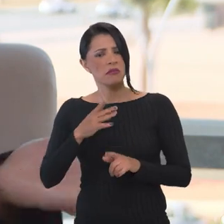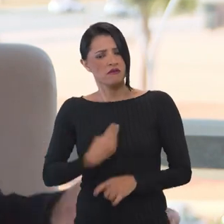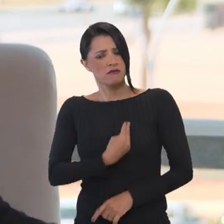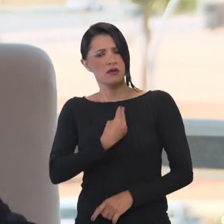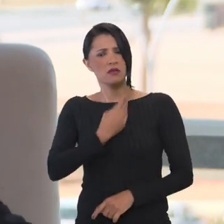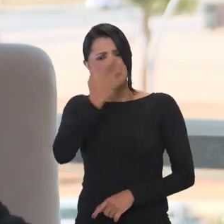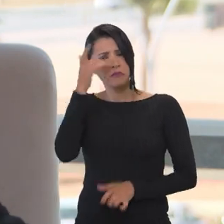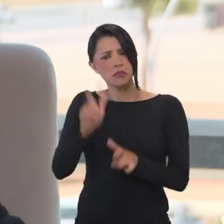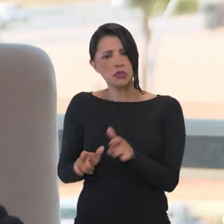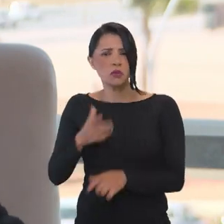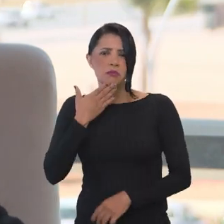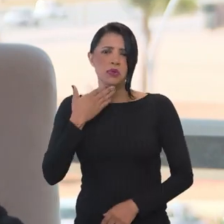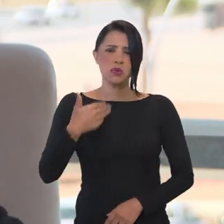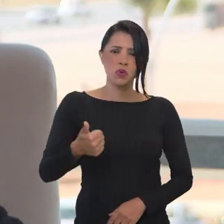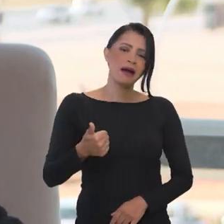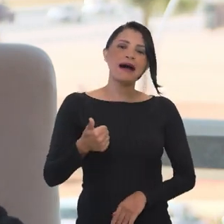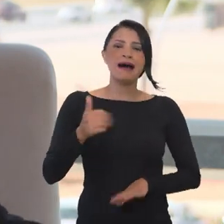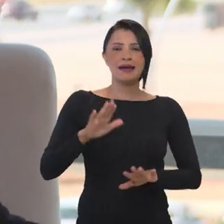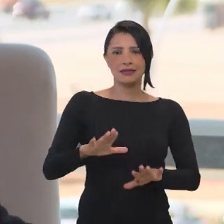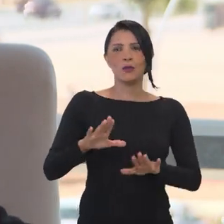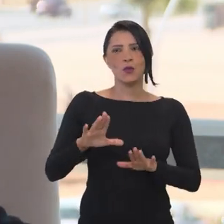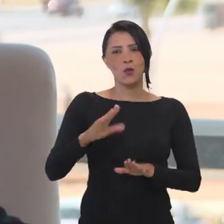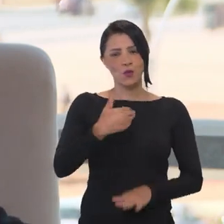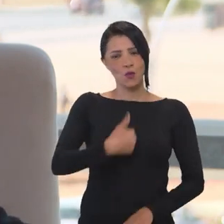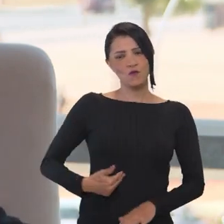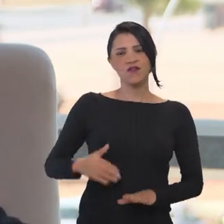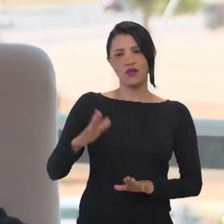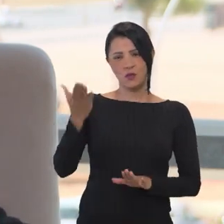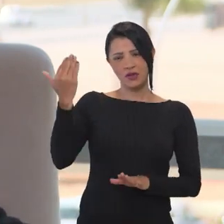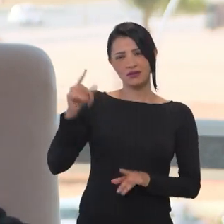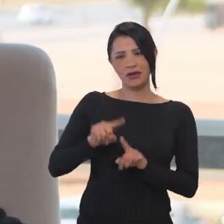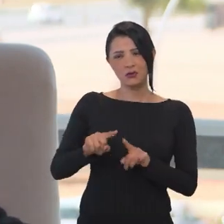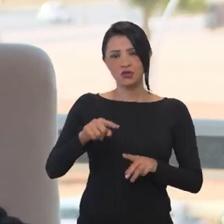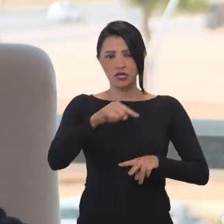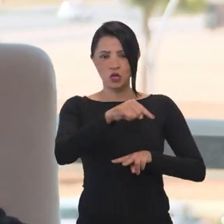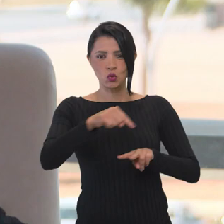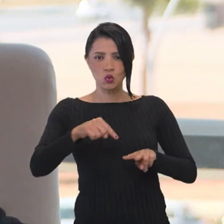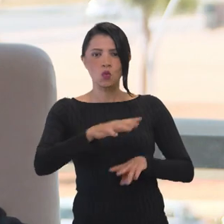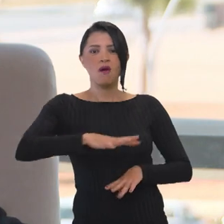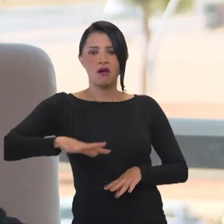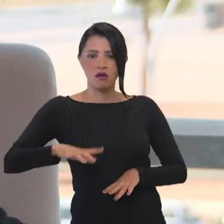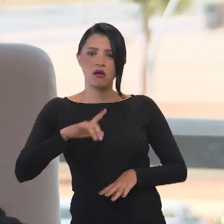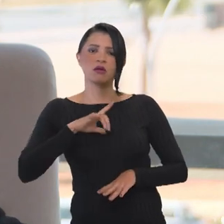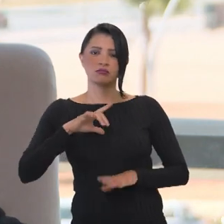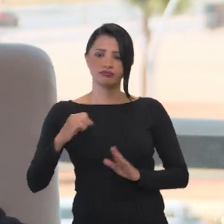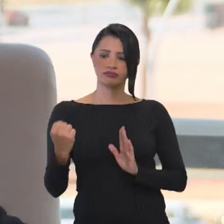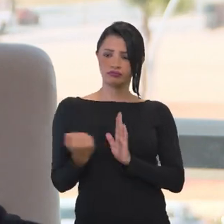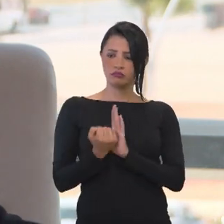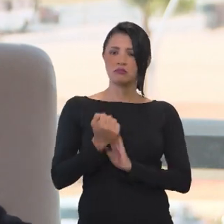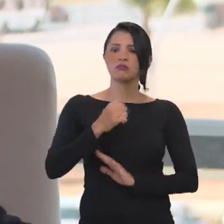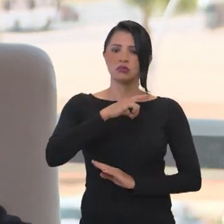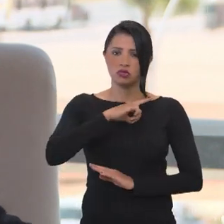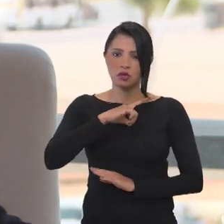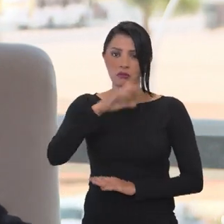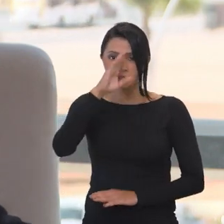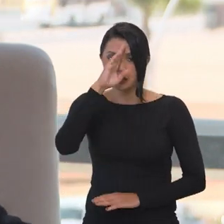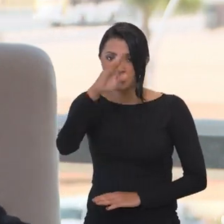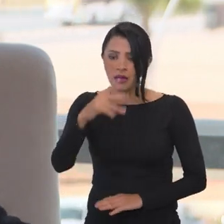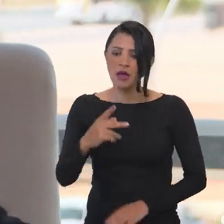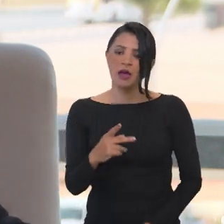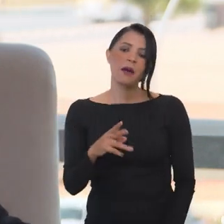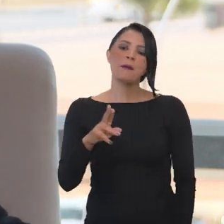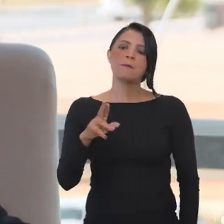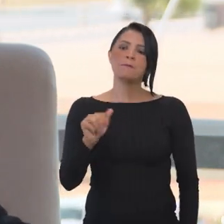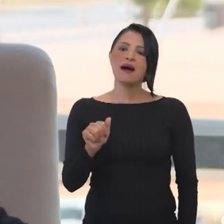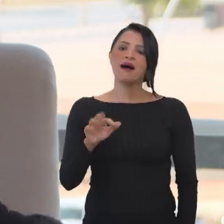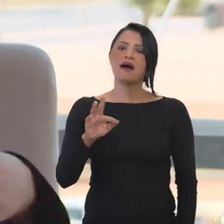melhorar a vida das pessoas. Então, a lógica é um pouco... O governo anterior, ele tinha todas essas duas áreas de patrimônio, né? Que era principalmente